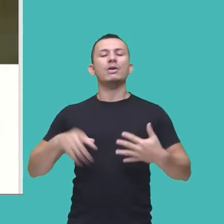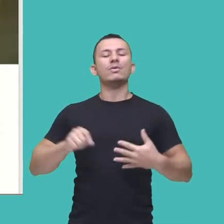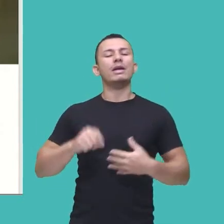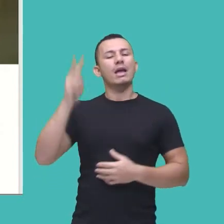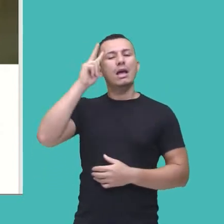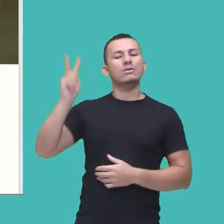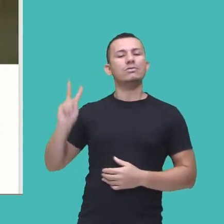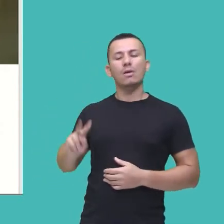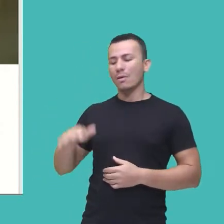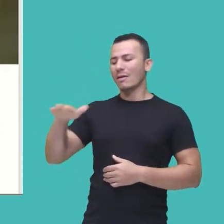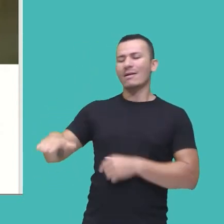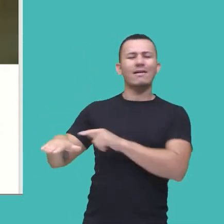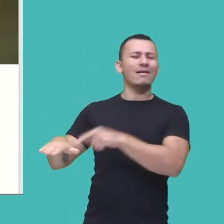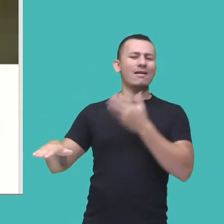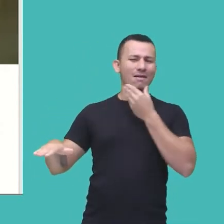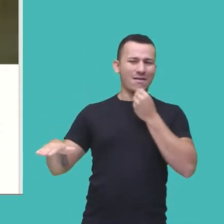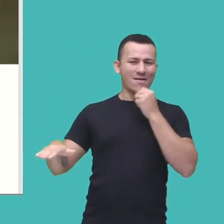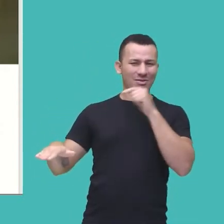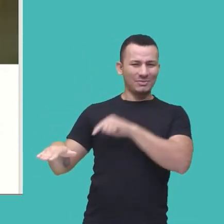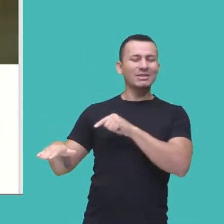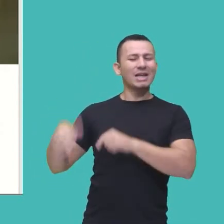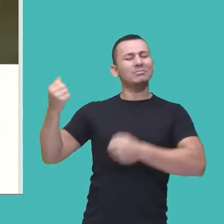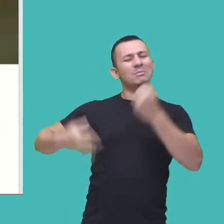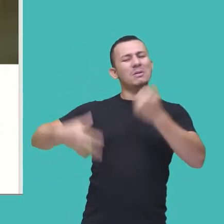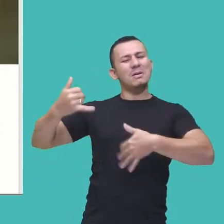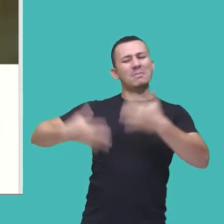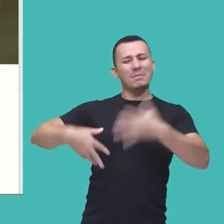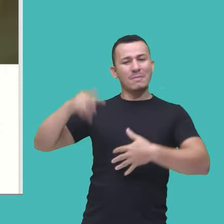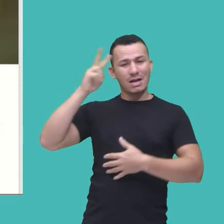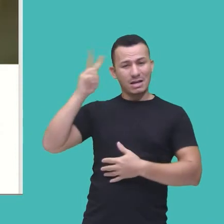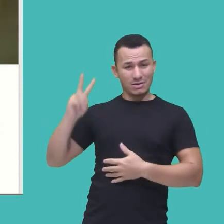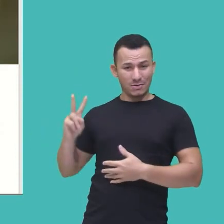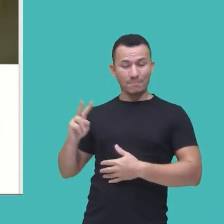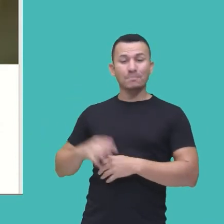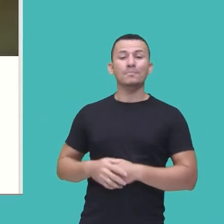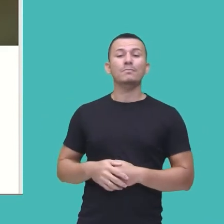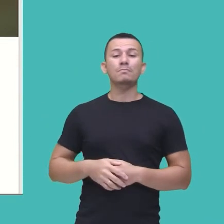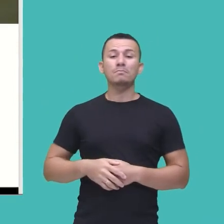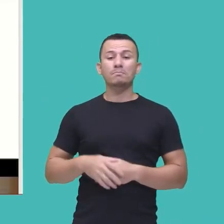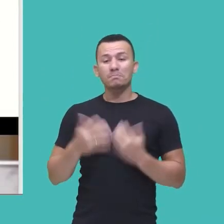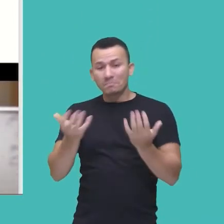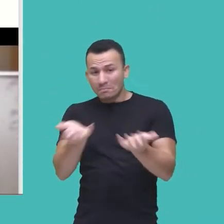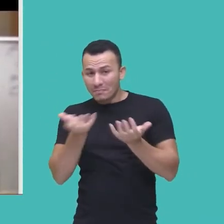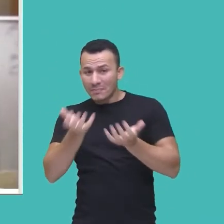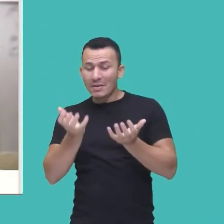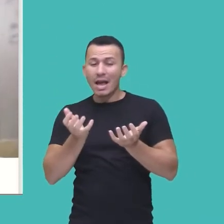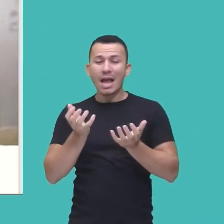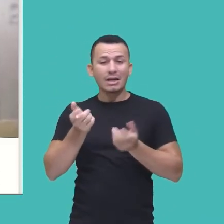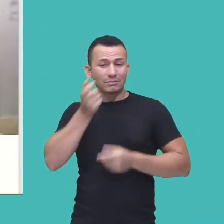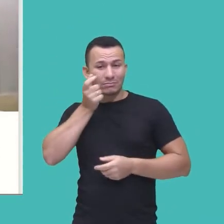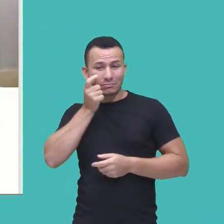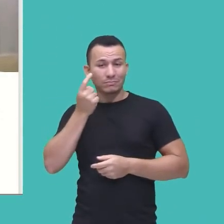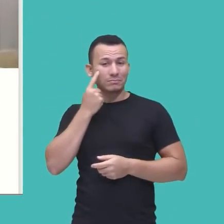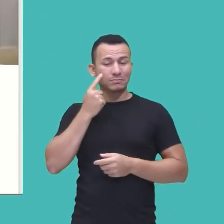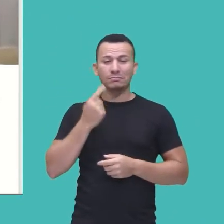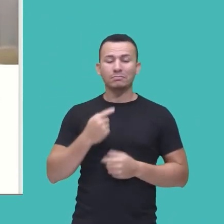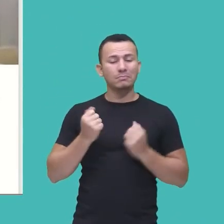esperto Sheldon Cooper, tá bom? Então fica aí o convite pra quem quiser assistir. Outra série,